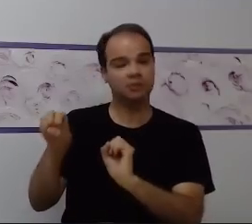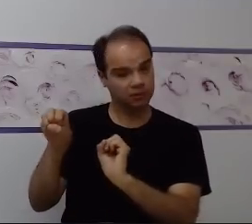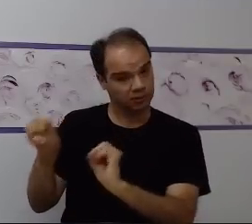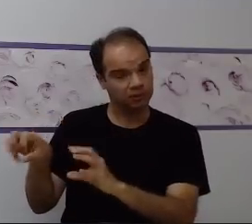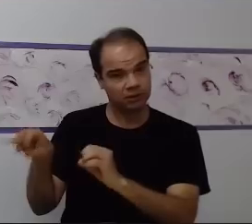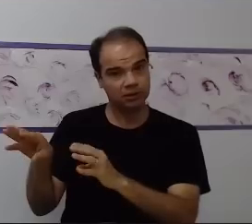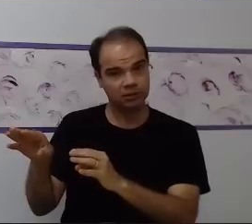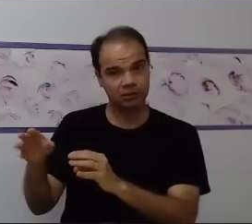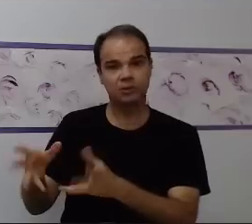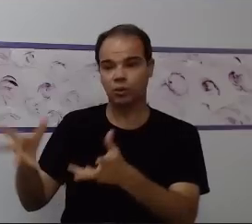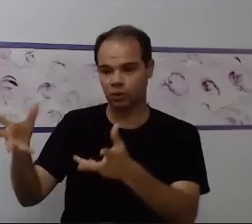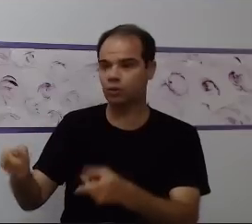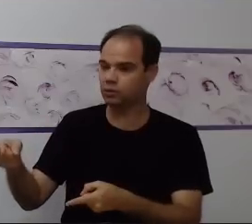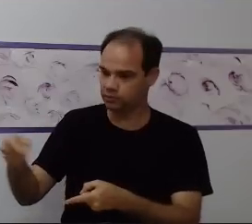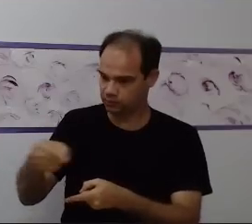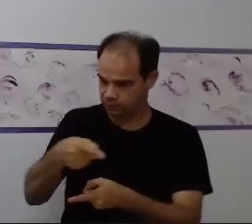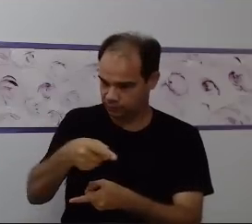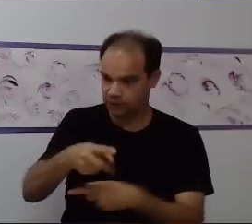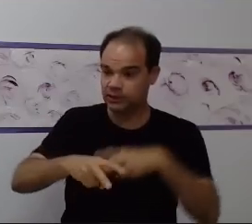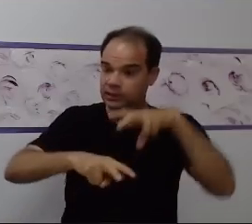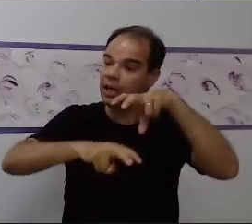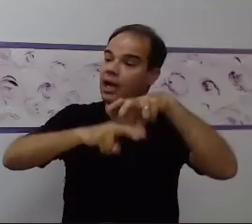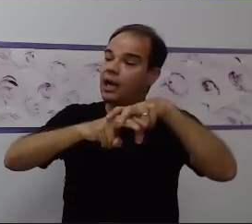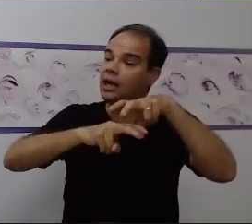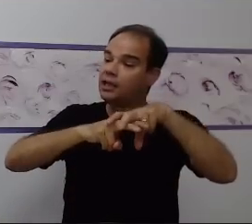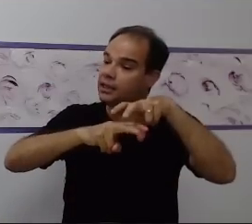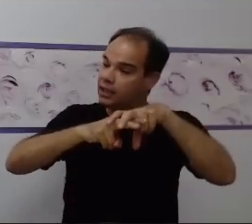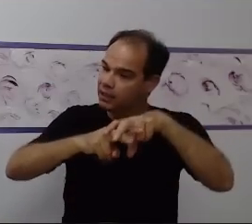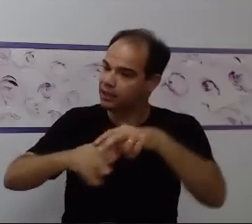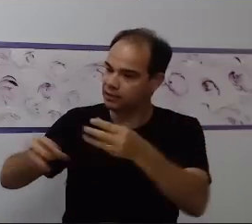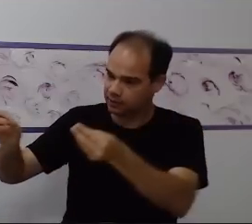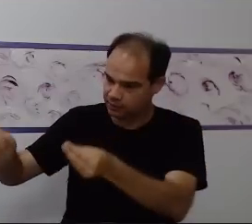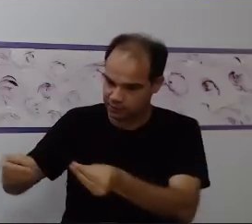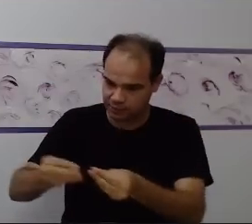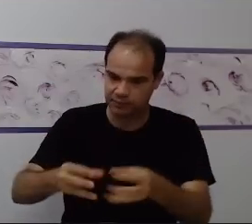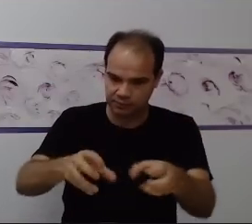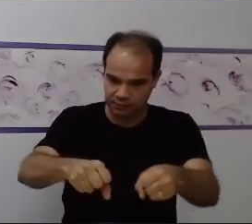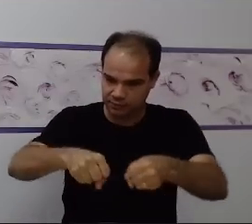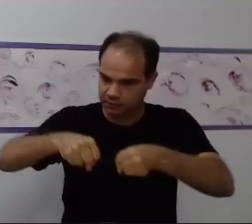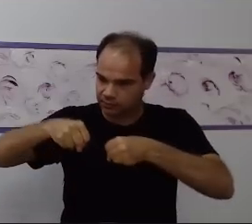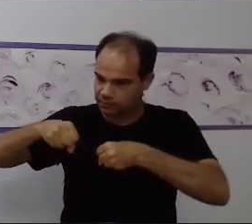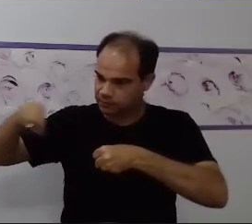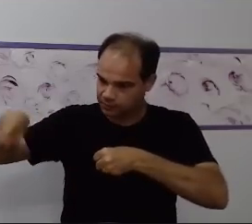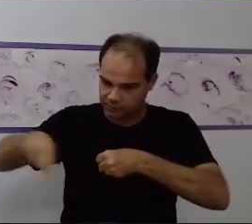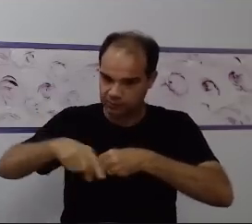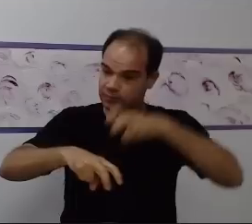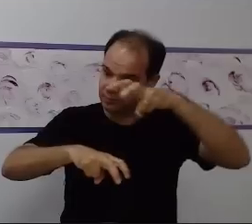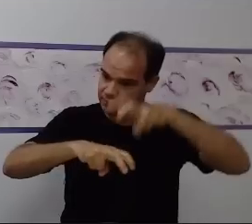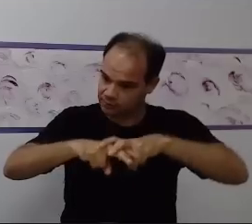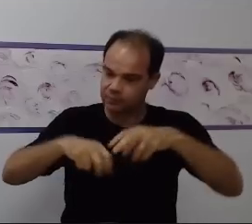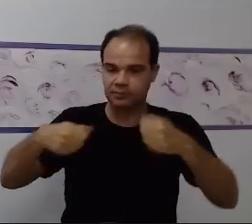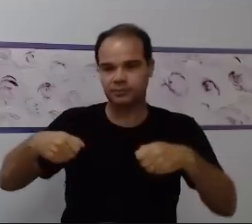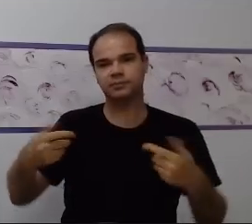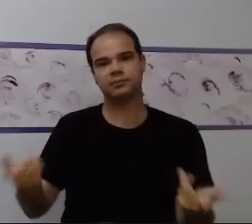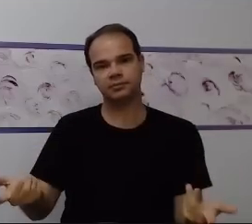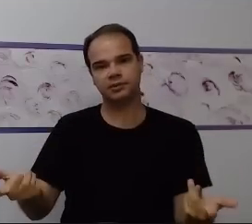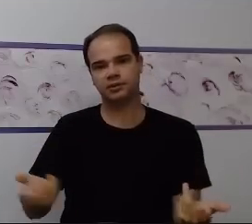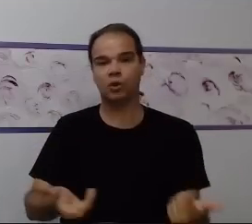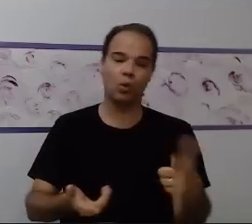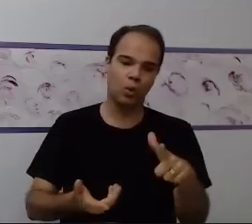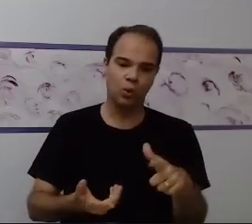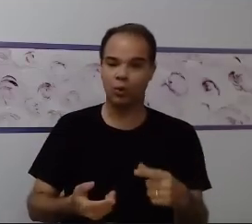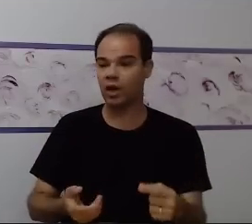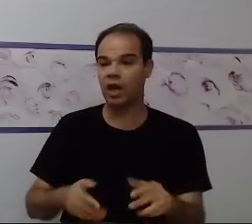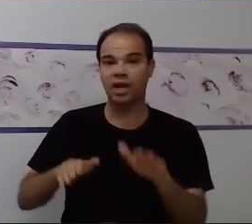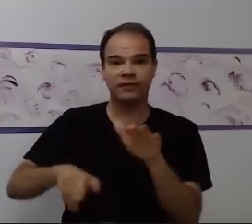ensinar do comando verbal, mas ele precisa da modelagem, como a Ilíse falou. E o que é a modelagem? É o fazer para que